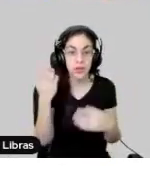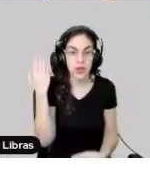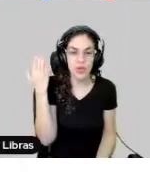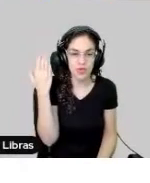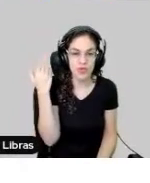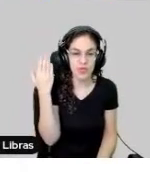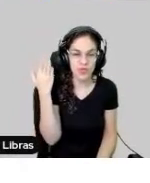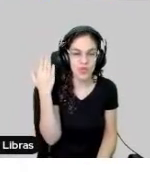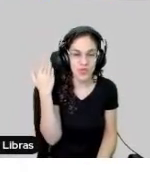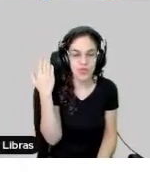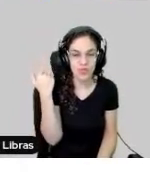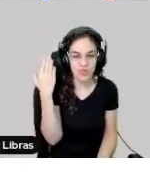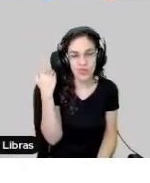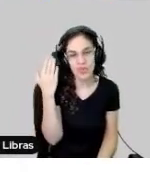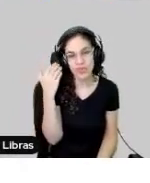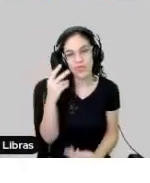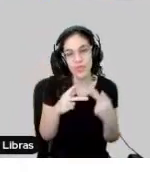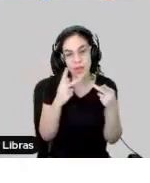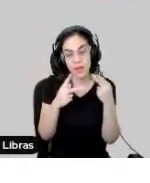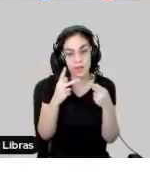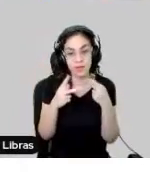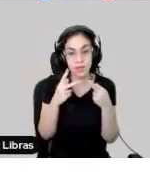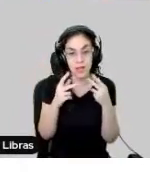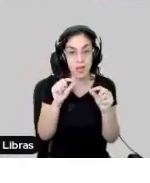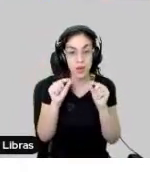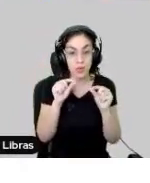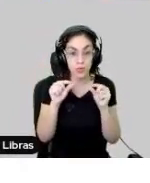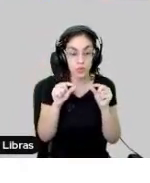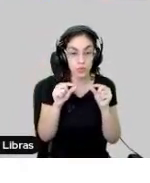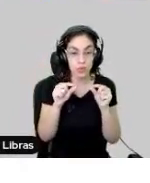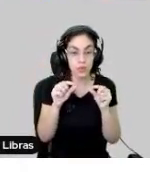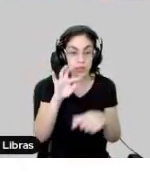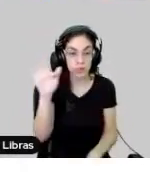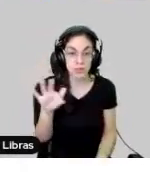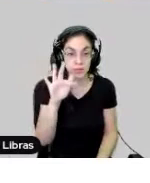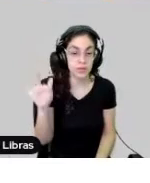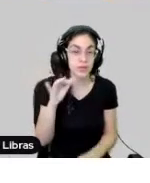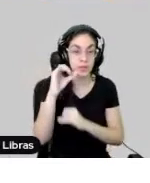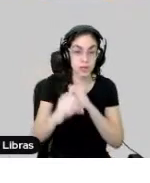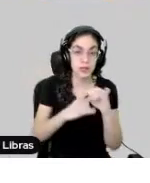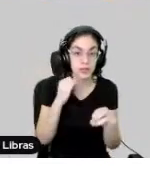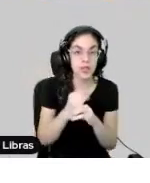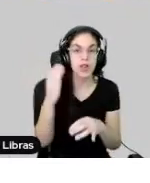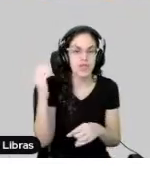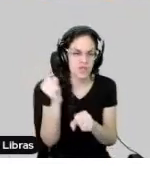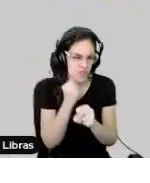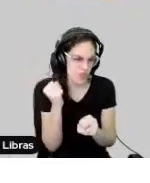pouco mais para trás, falar um pouco do que a Uninove começou a investir em tecnologia já há vários anos.